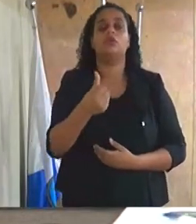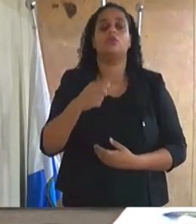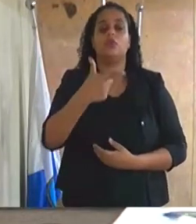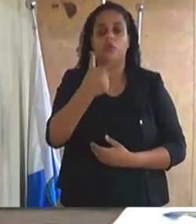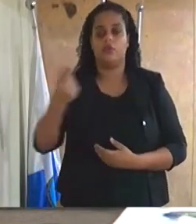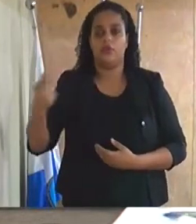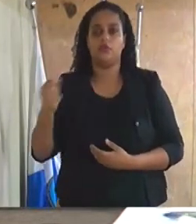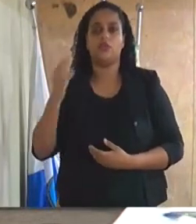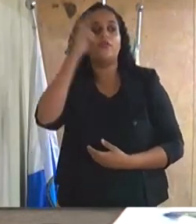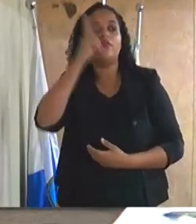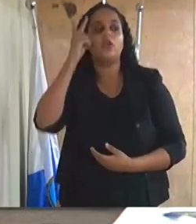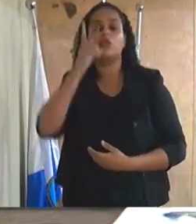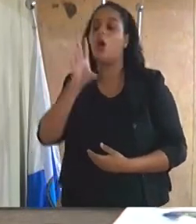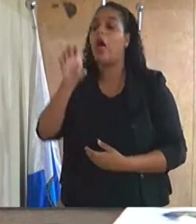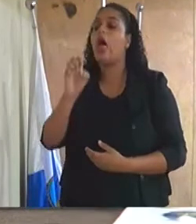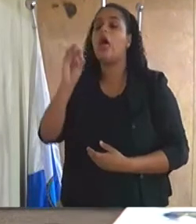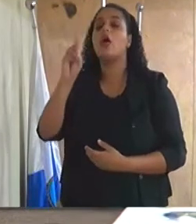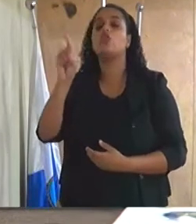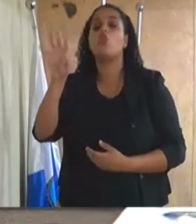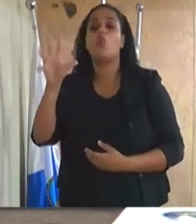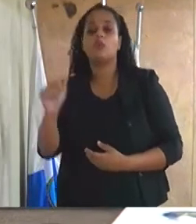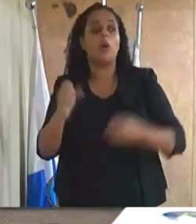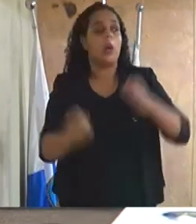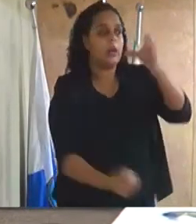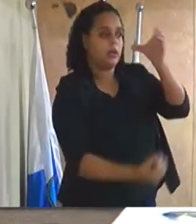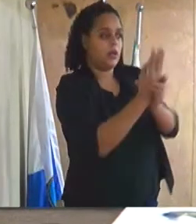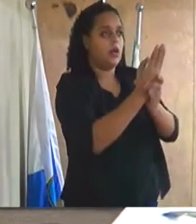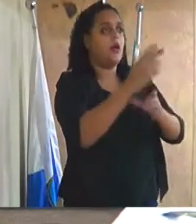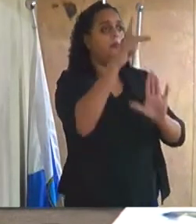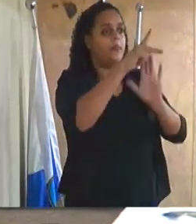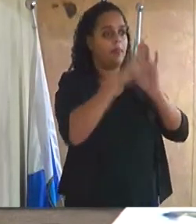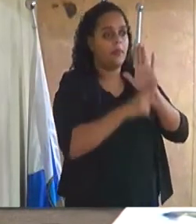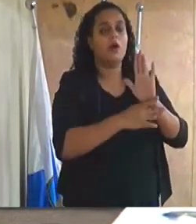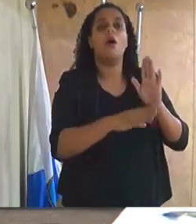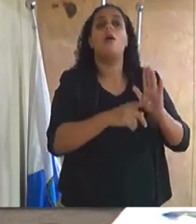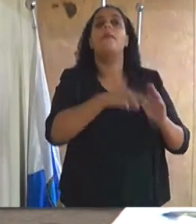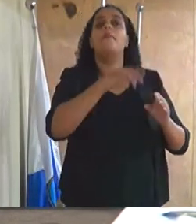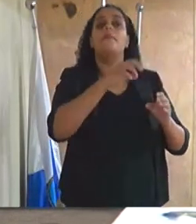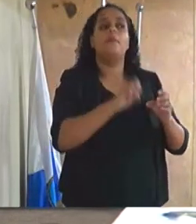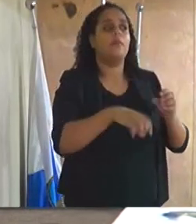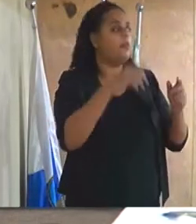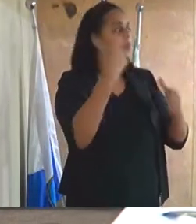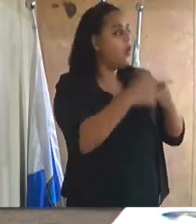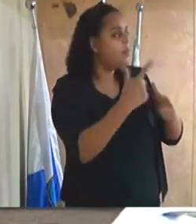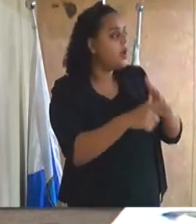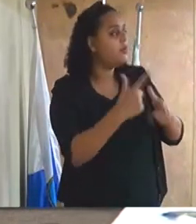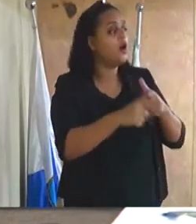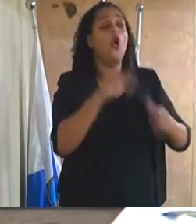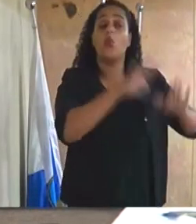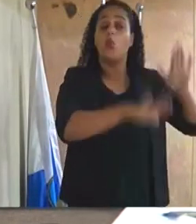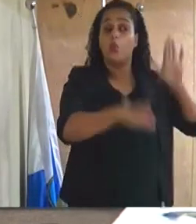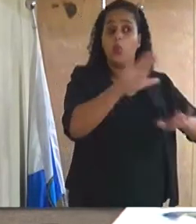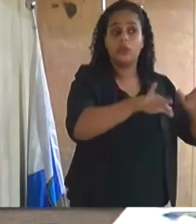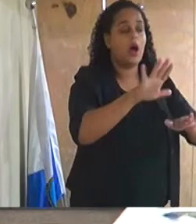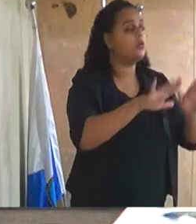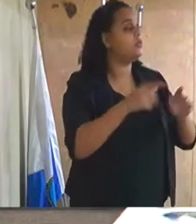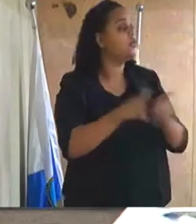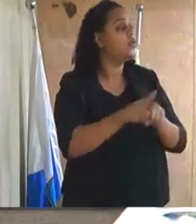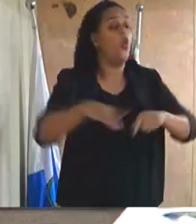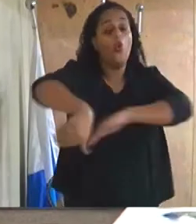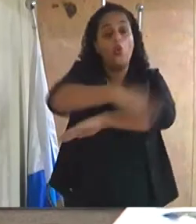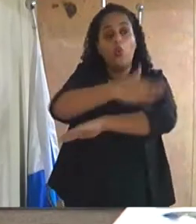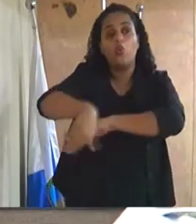vereador Eduardo Moreira dispondo sobre a criação do programa municipal de atenção cuidados a população em situação de rua